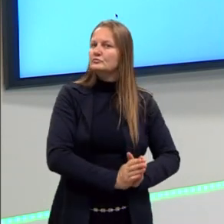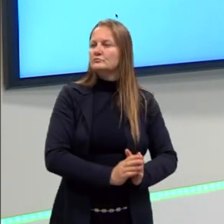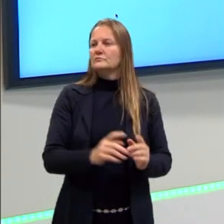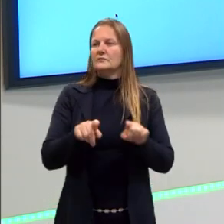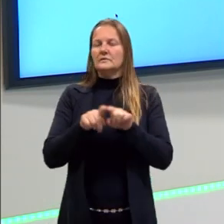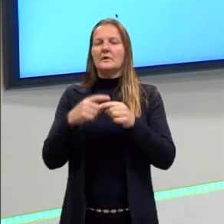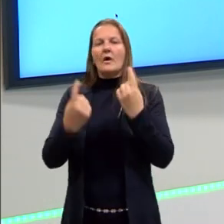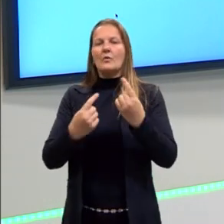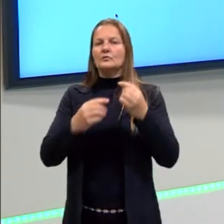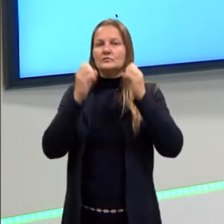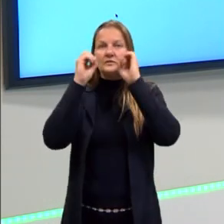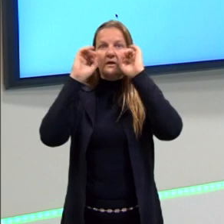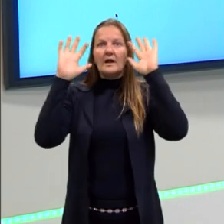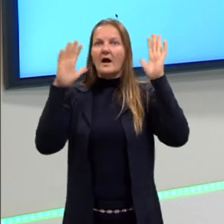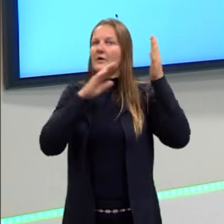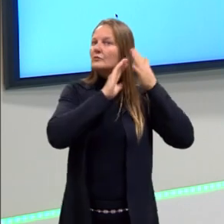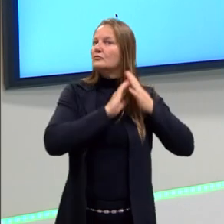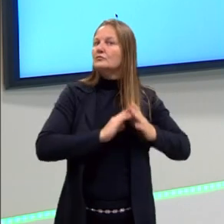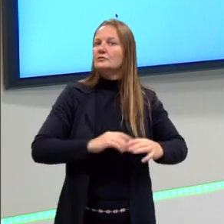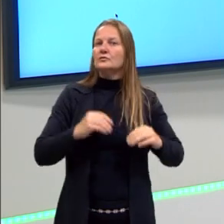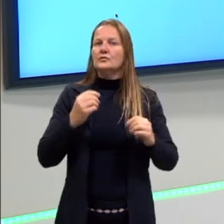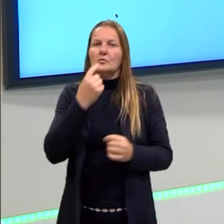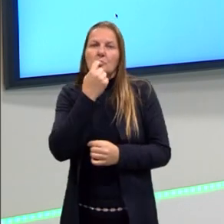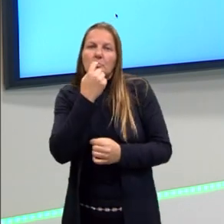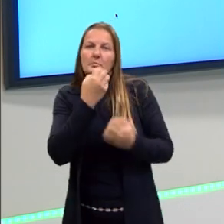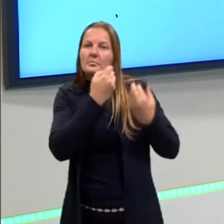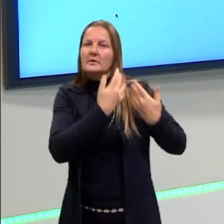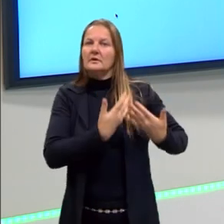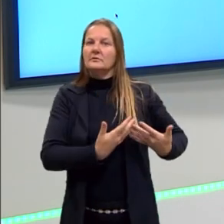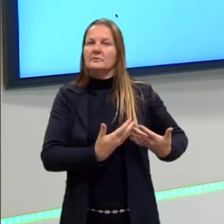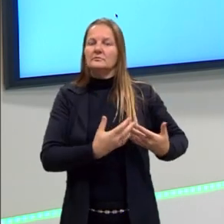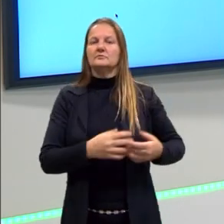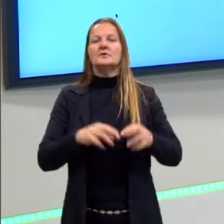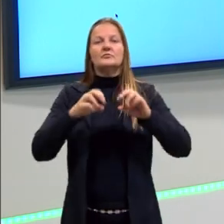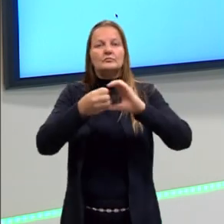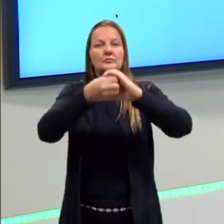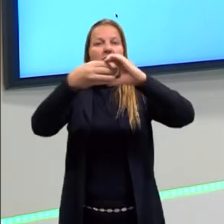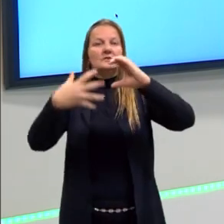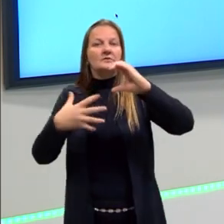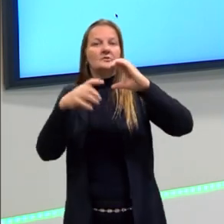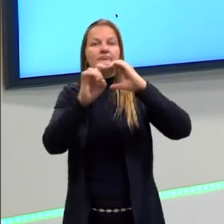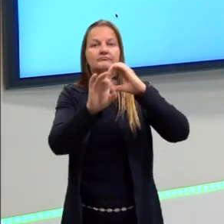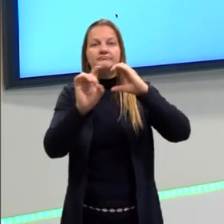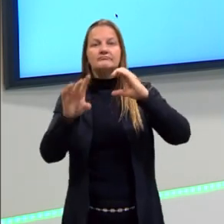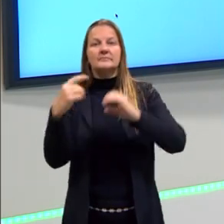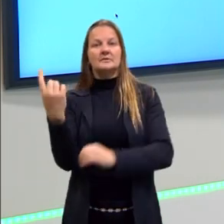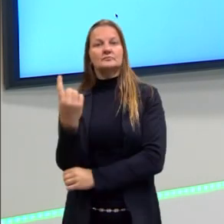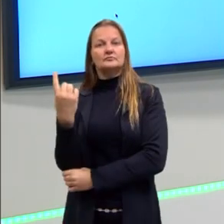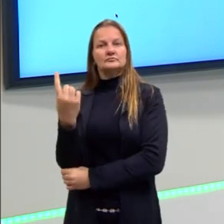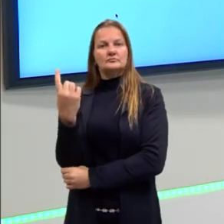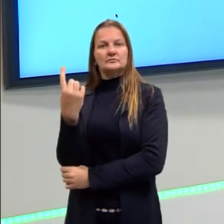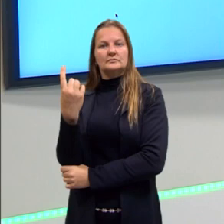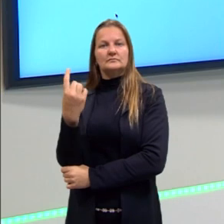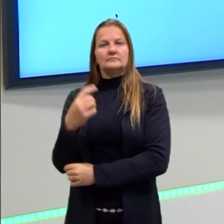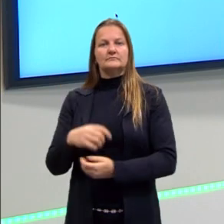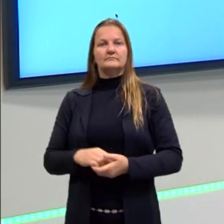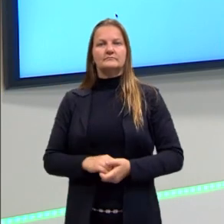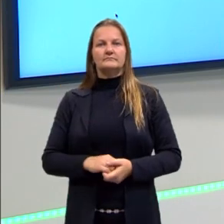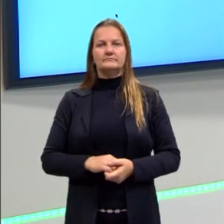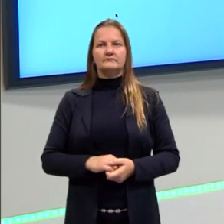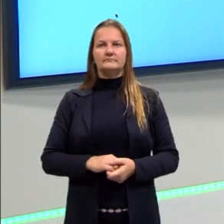outros com cabelos claros, outros ruivos. Então, essas são características individuais, específicas,